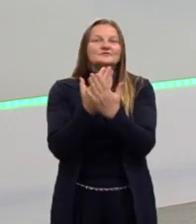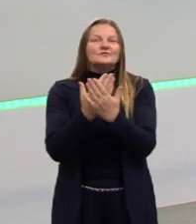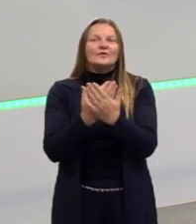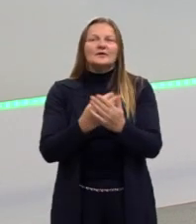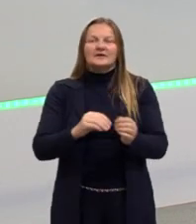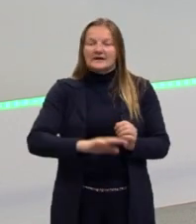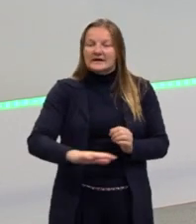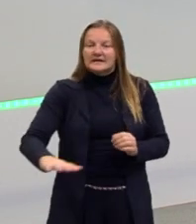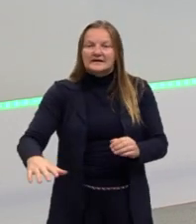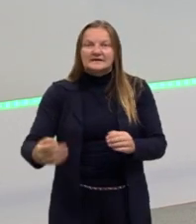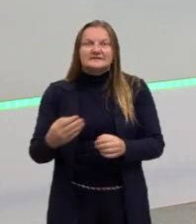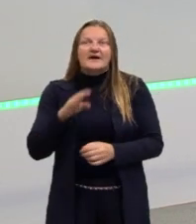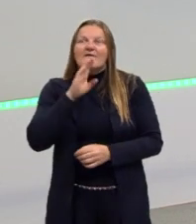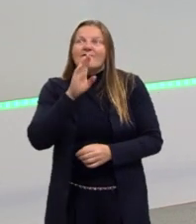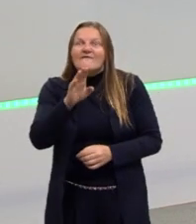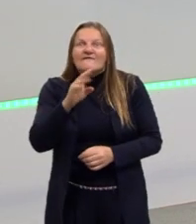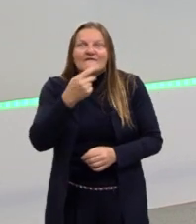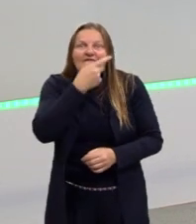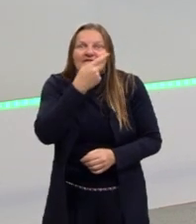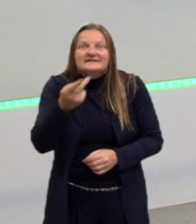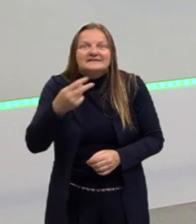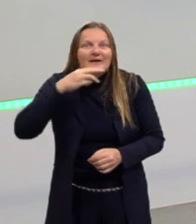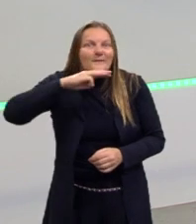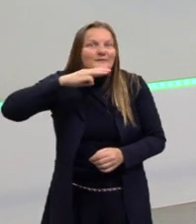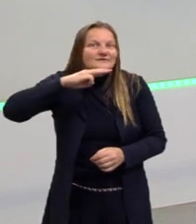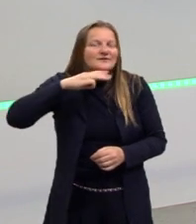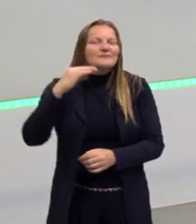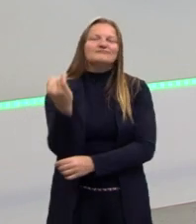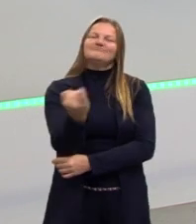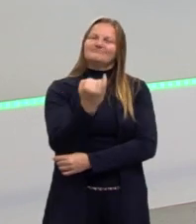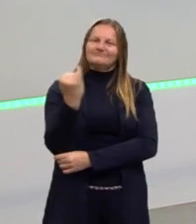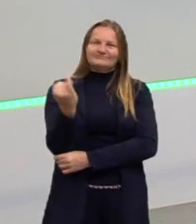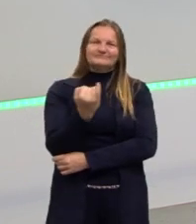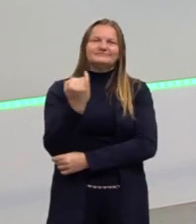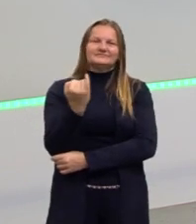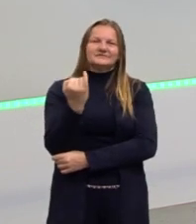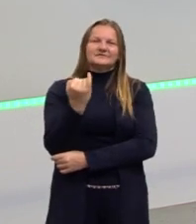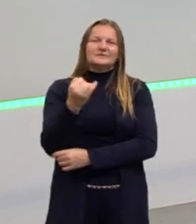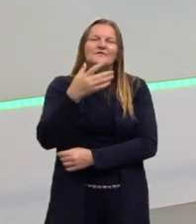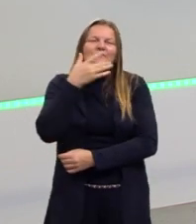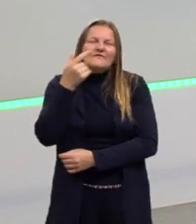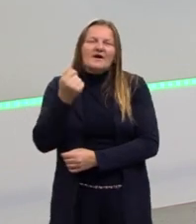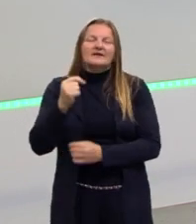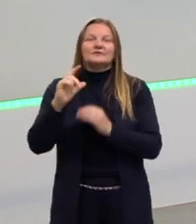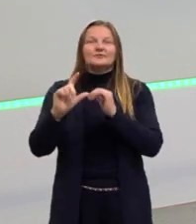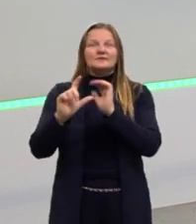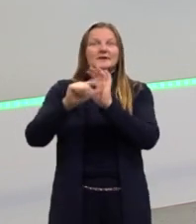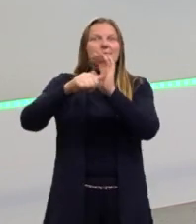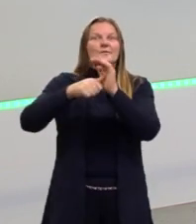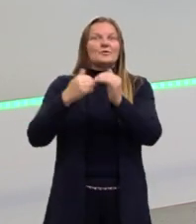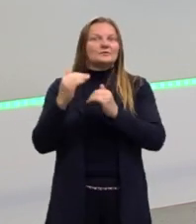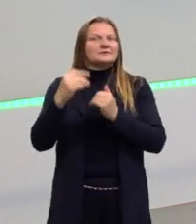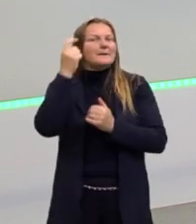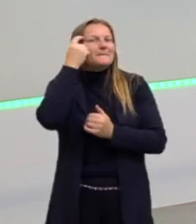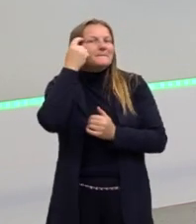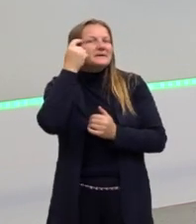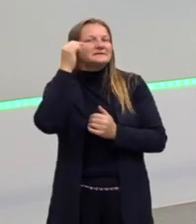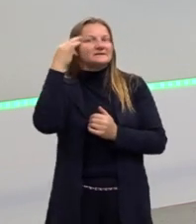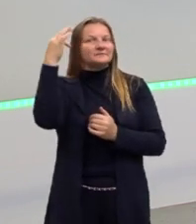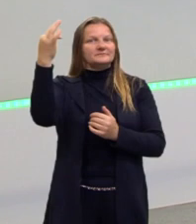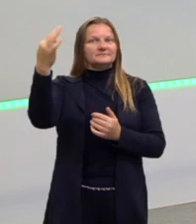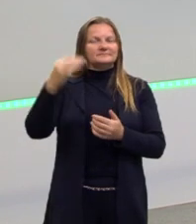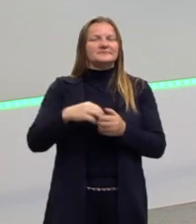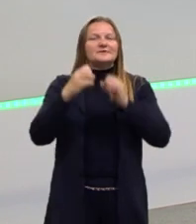levam as crianças a conhecer museus, etc. Isso nos facilita, isso nos dá condições para que possamos